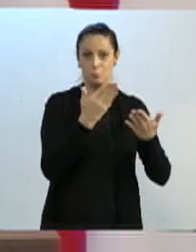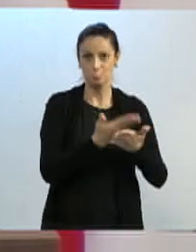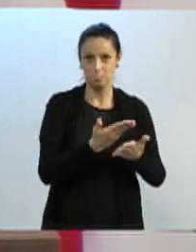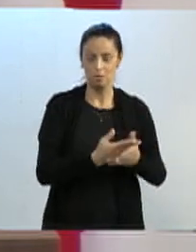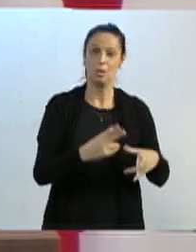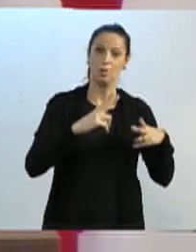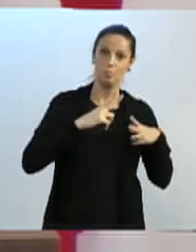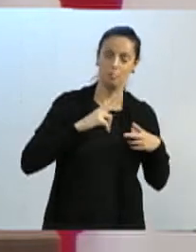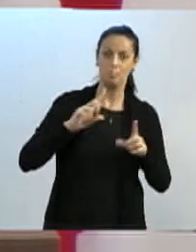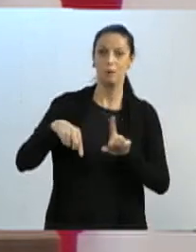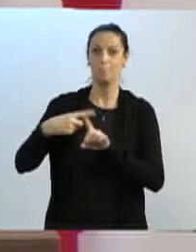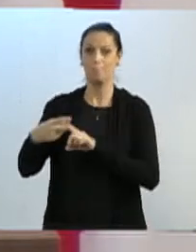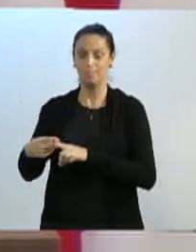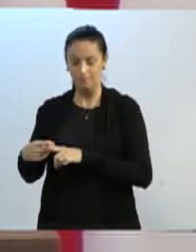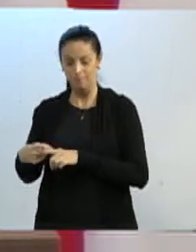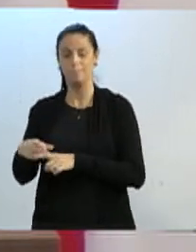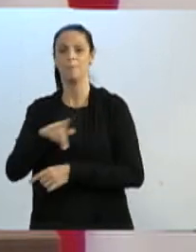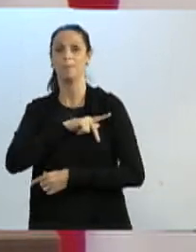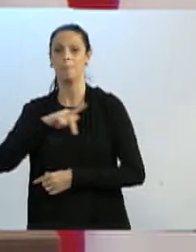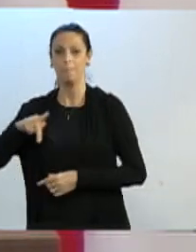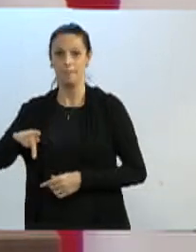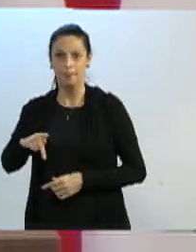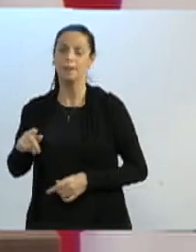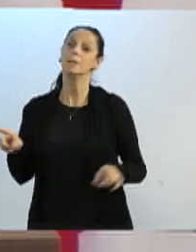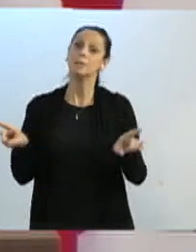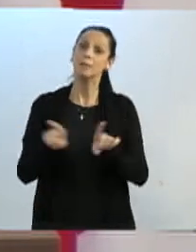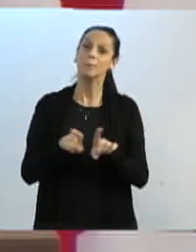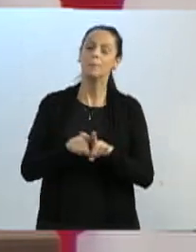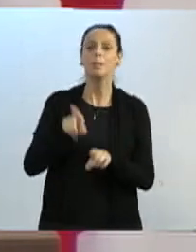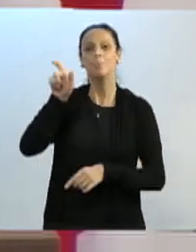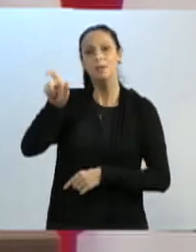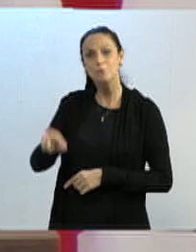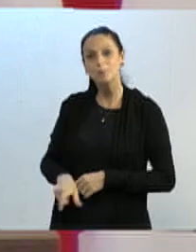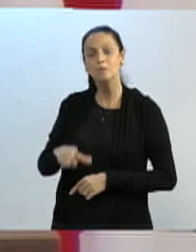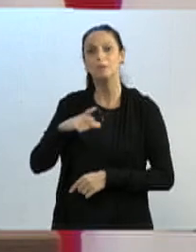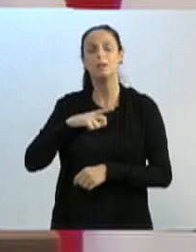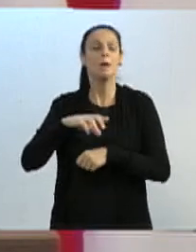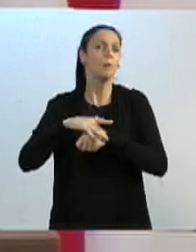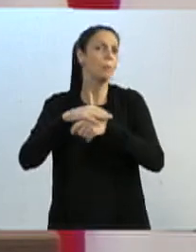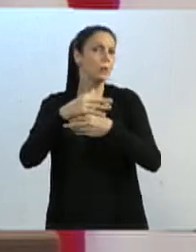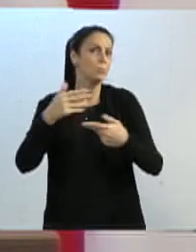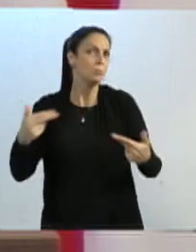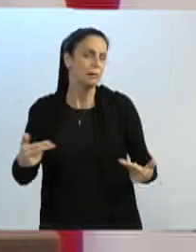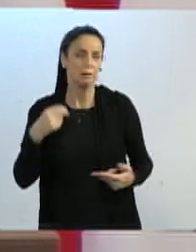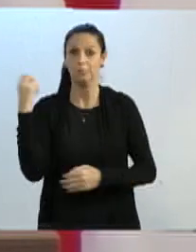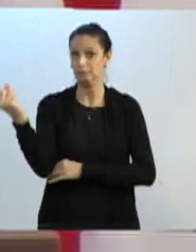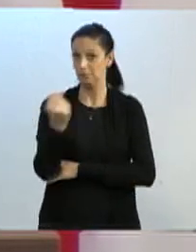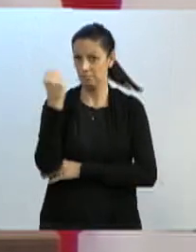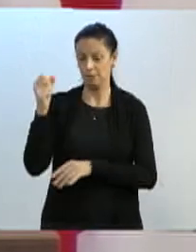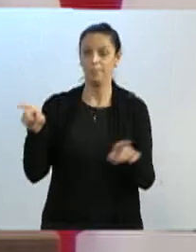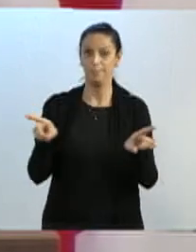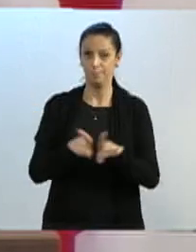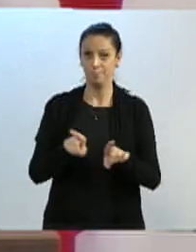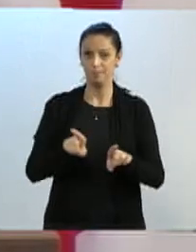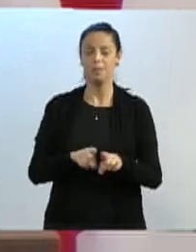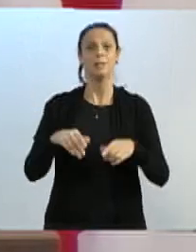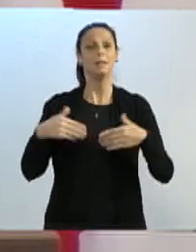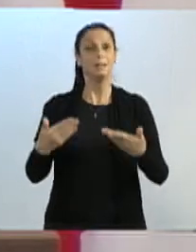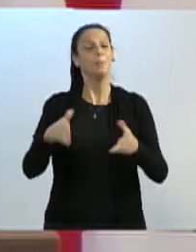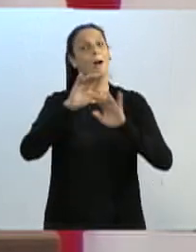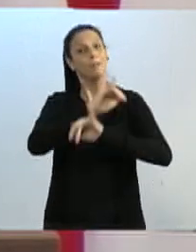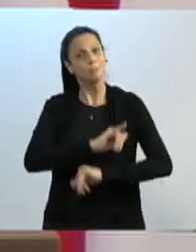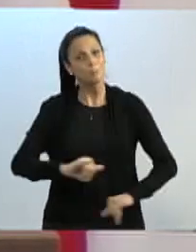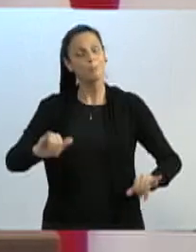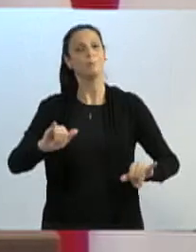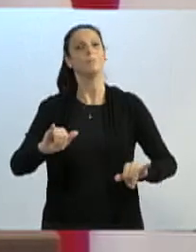os portadores de doenças crônicas, de comorbidades. Enfim, nós começamos aí a campanha nacional de